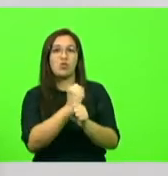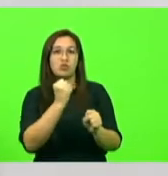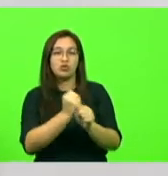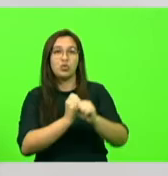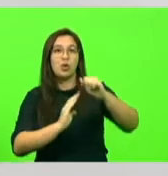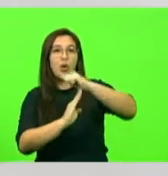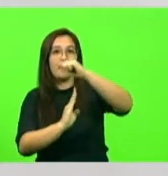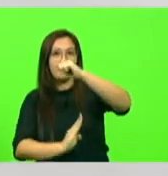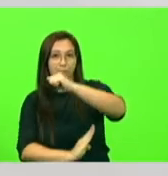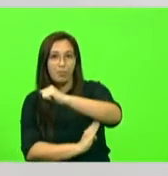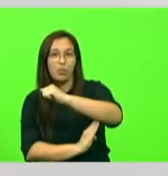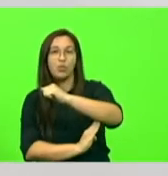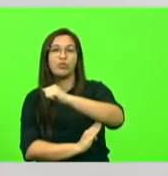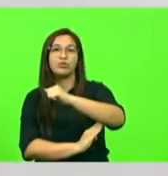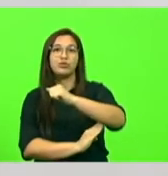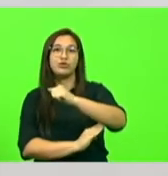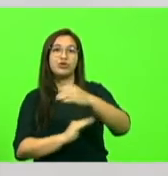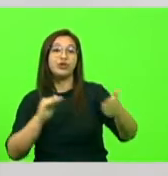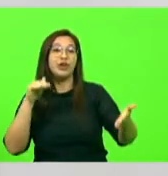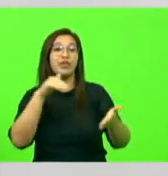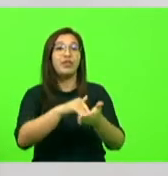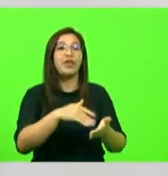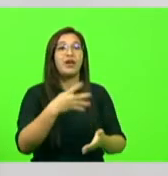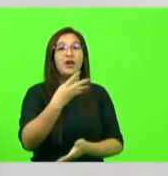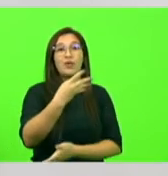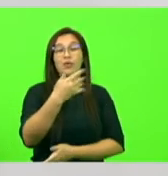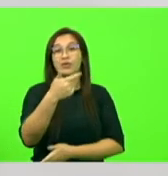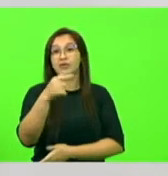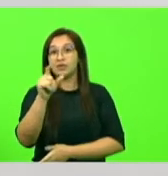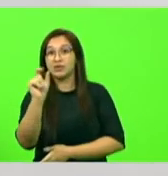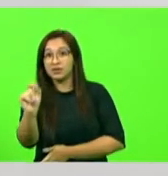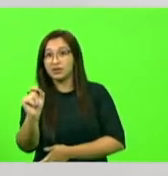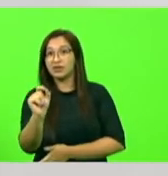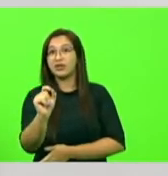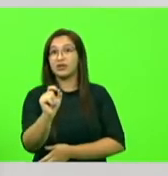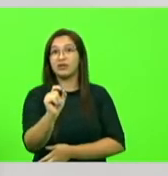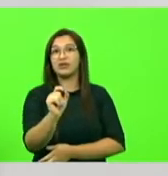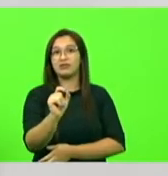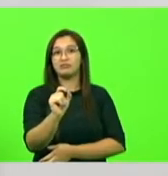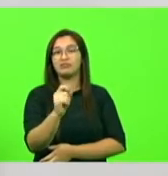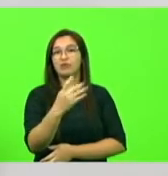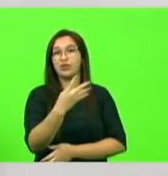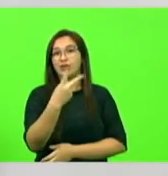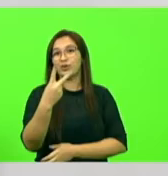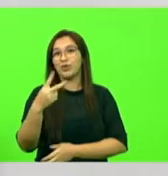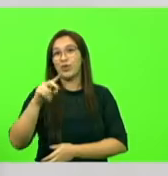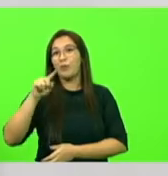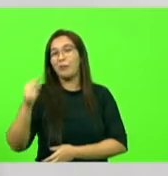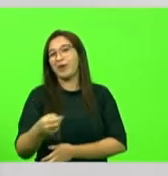que liga a BR-470 com 42 milhões de reais. Então,